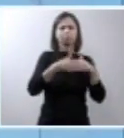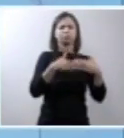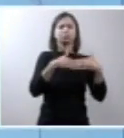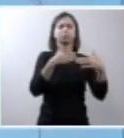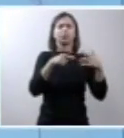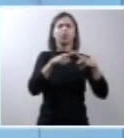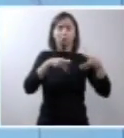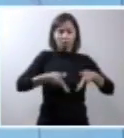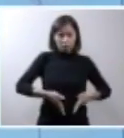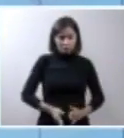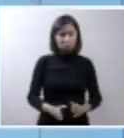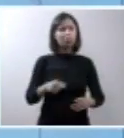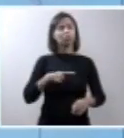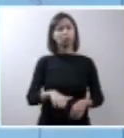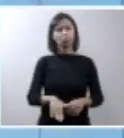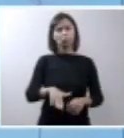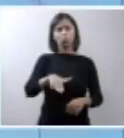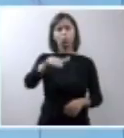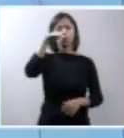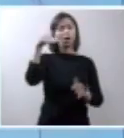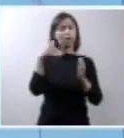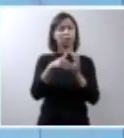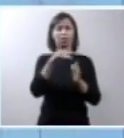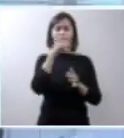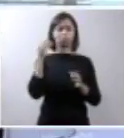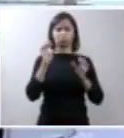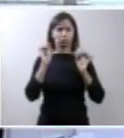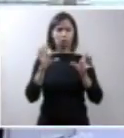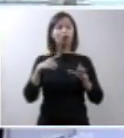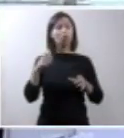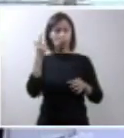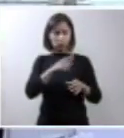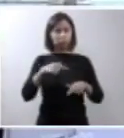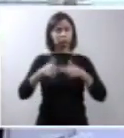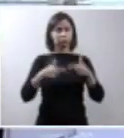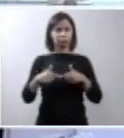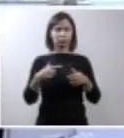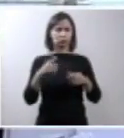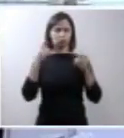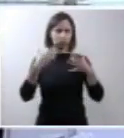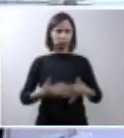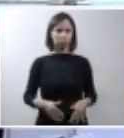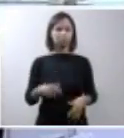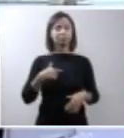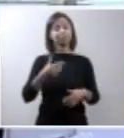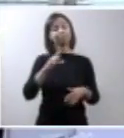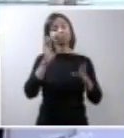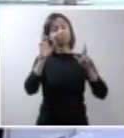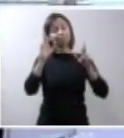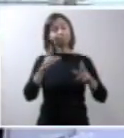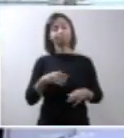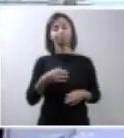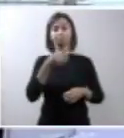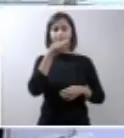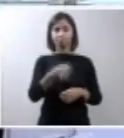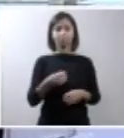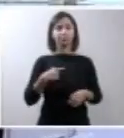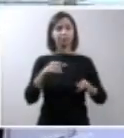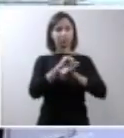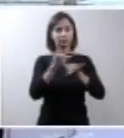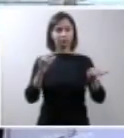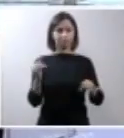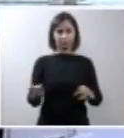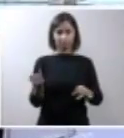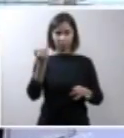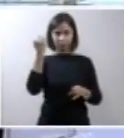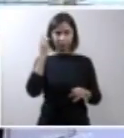o início da vida adulta era isso que eu tinha a dizer eu espero ter acrescentado a vocês informações